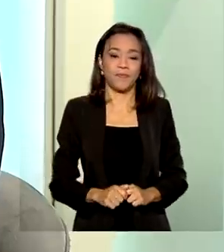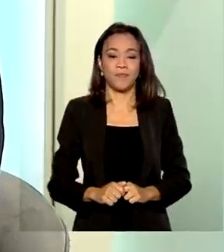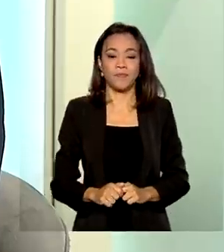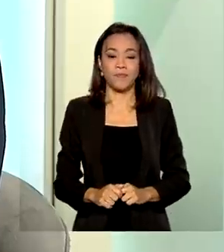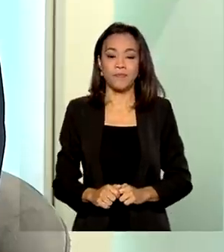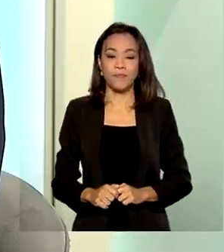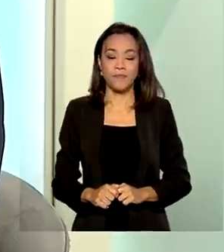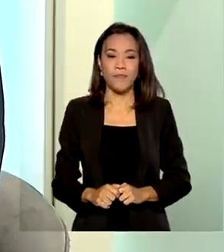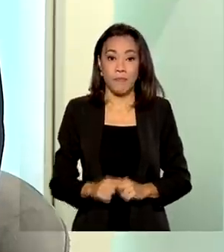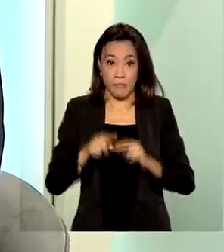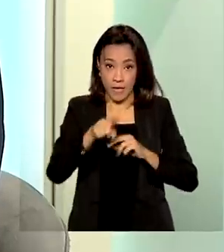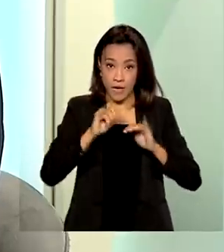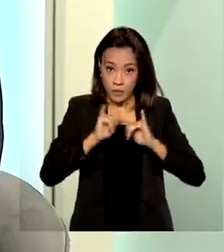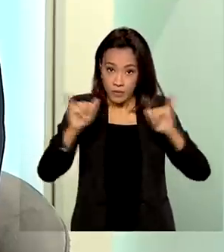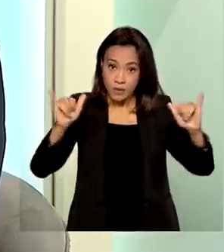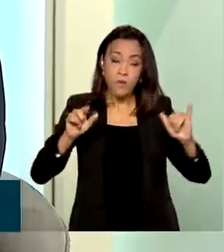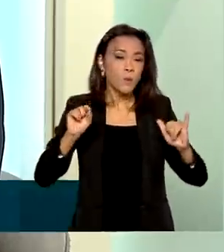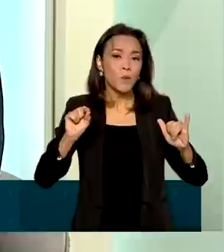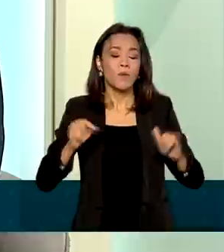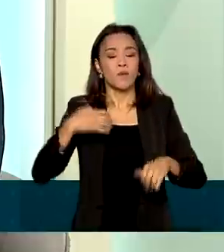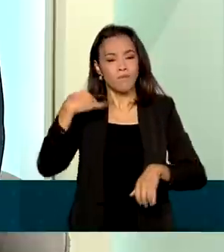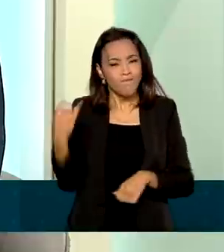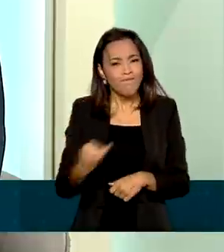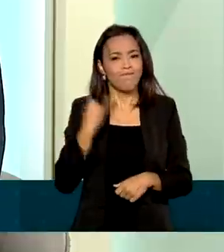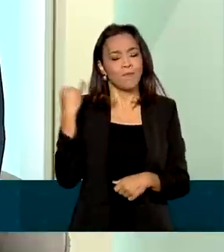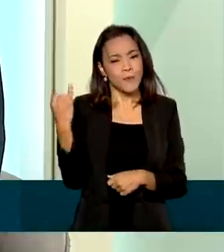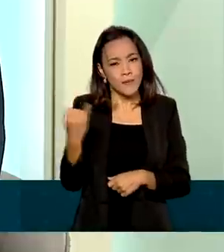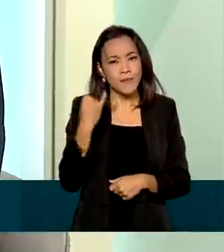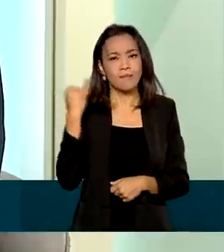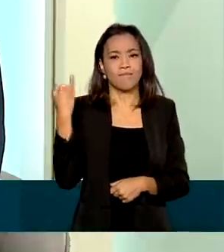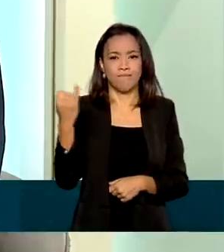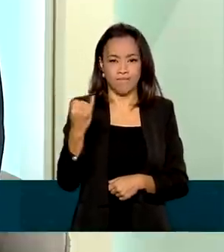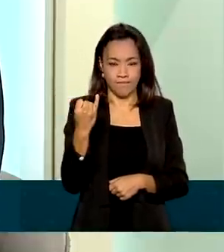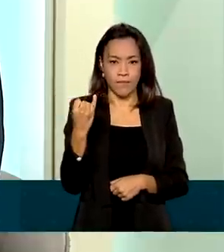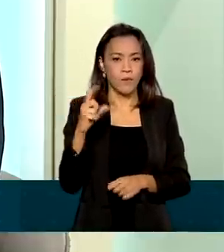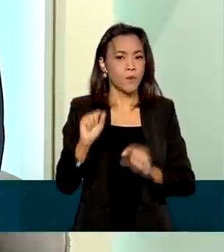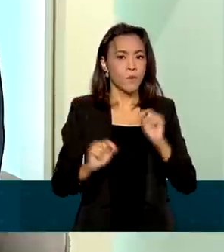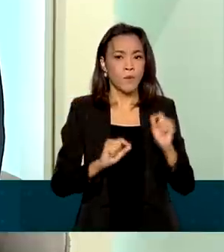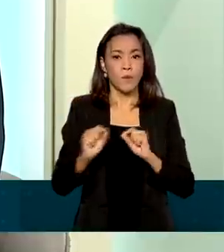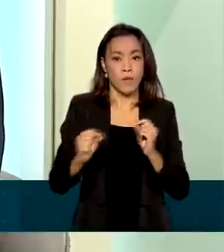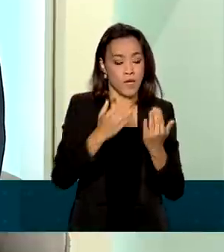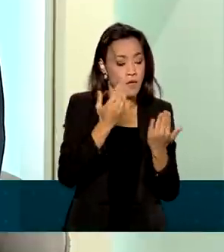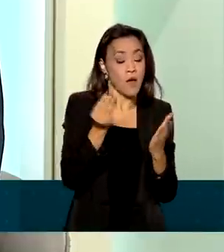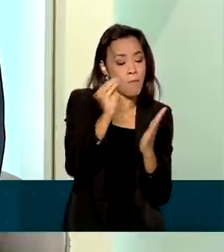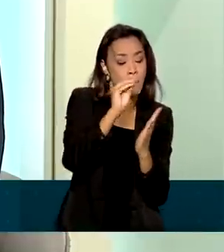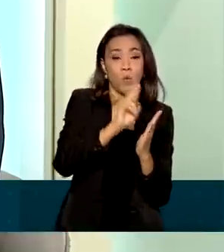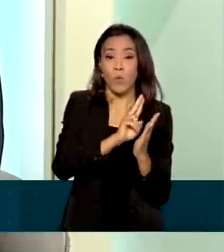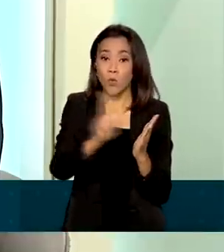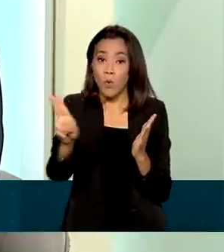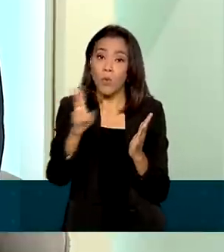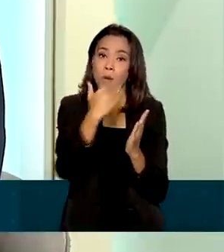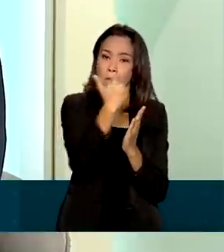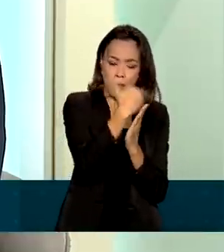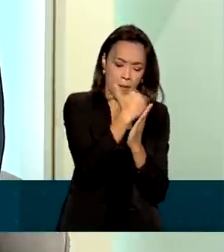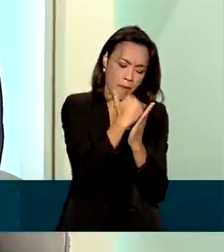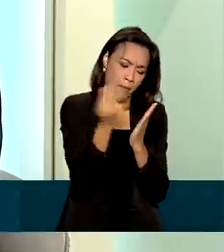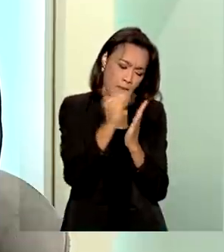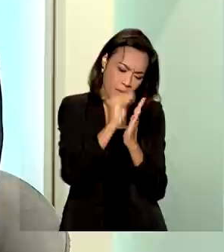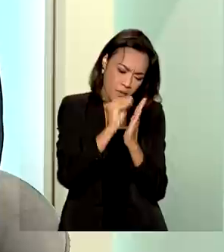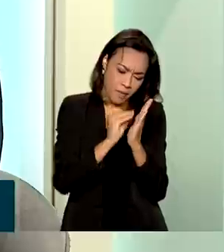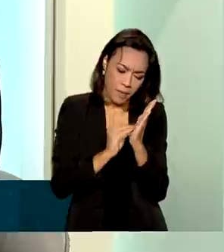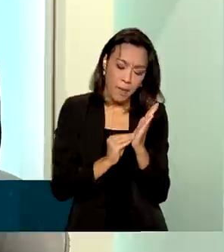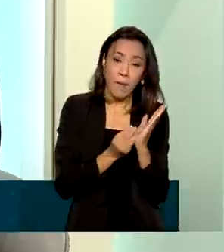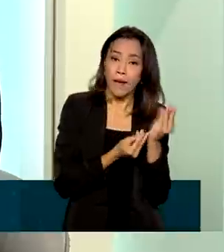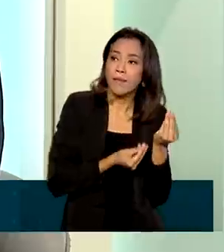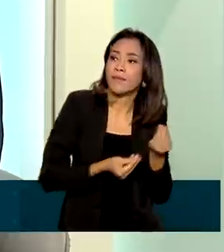É importante que façam o preenchimento das suas declarações e entreguem dentro do